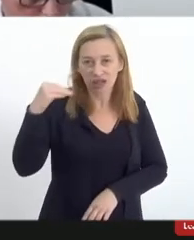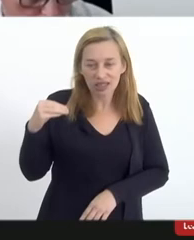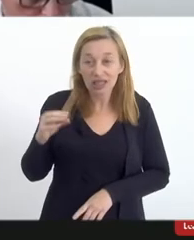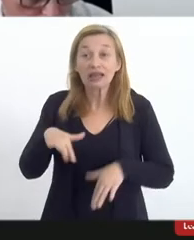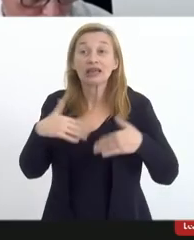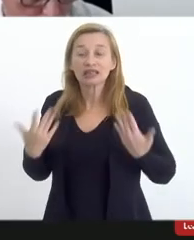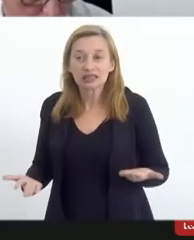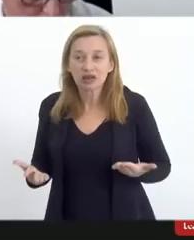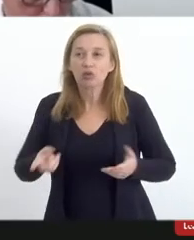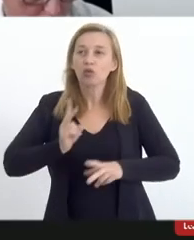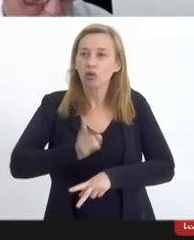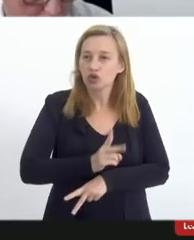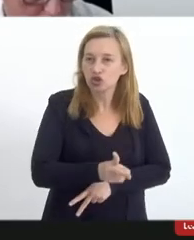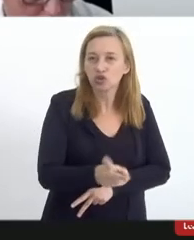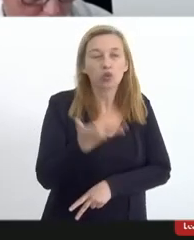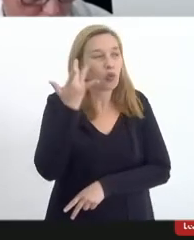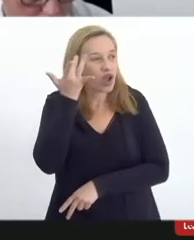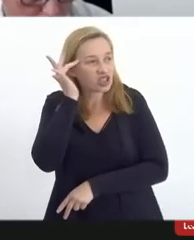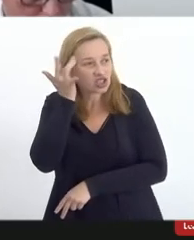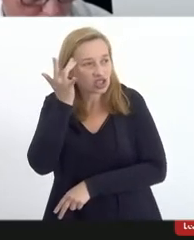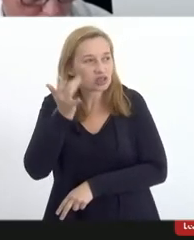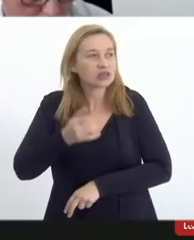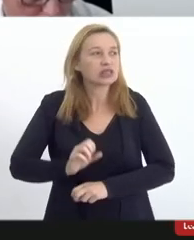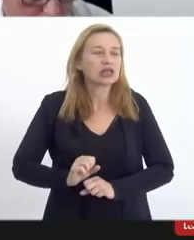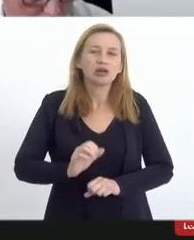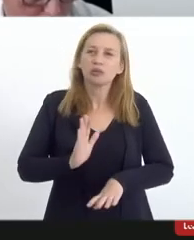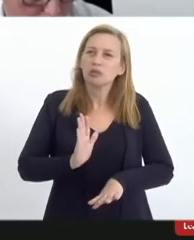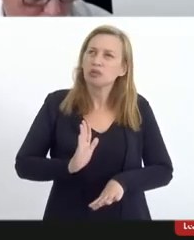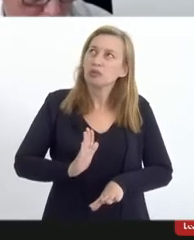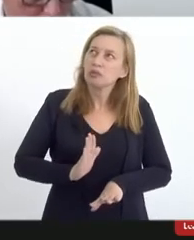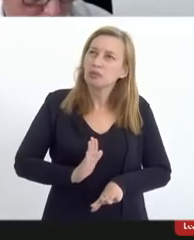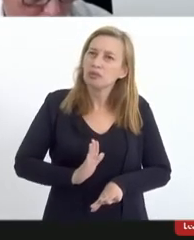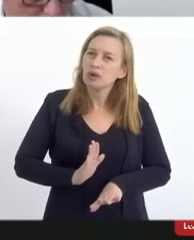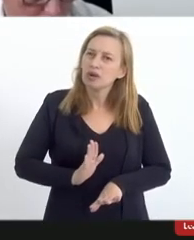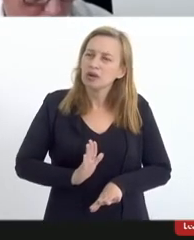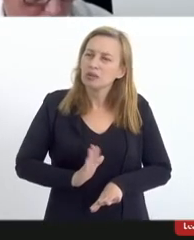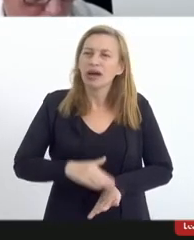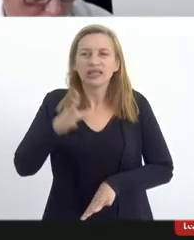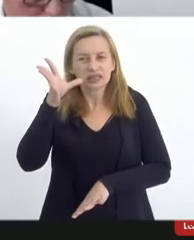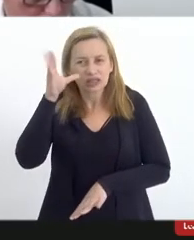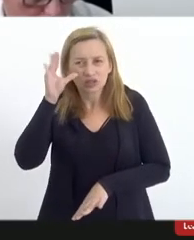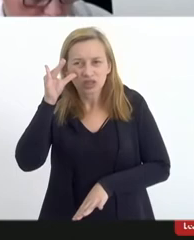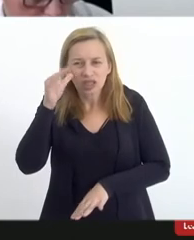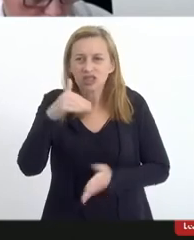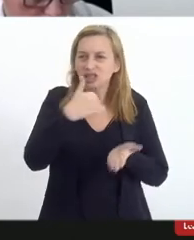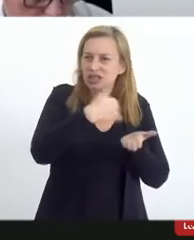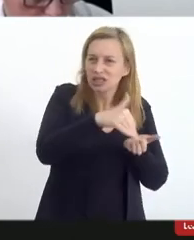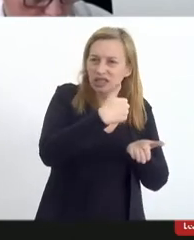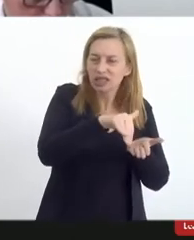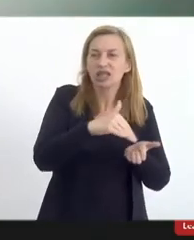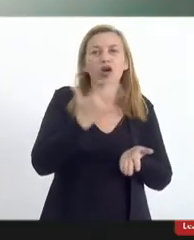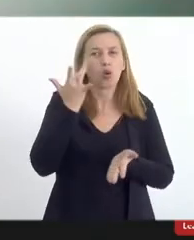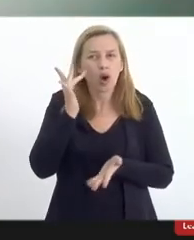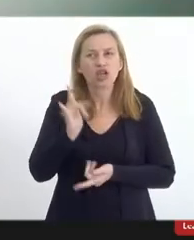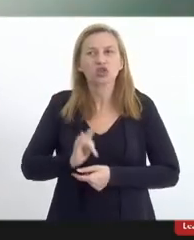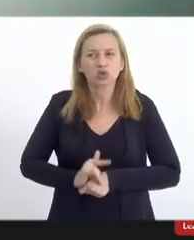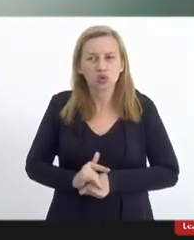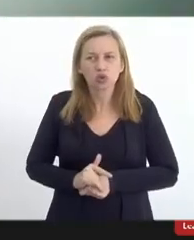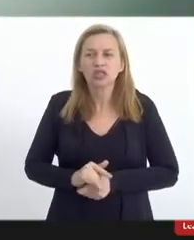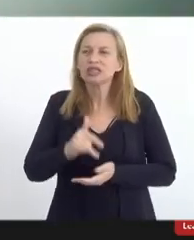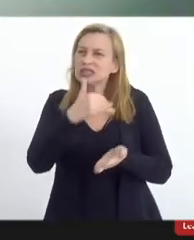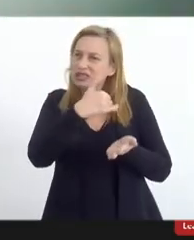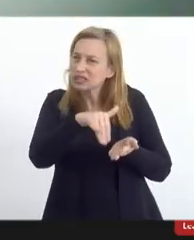então ainda continuo achando é que por maior que seja o interesse das secretarias eu acho que as